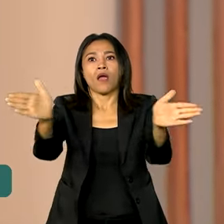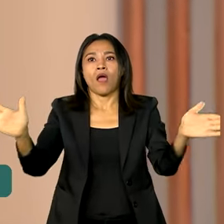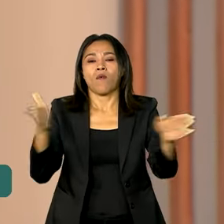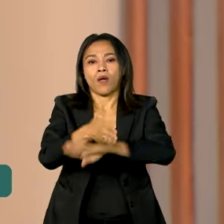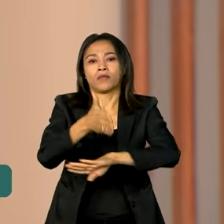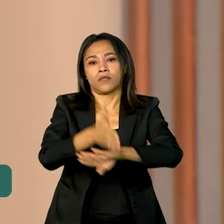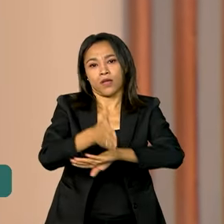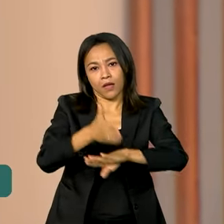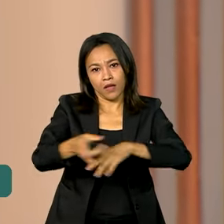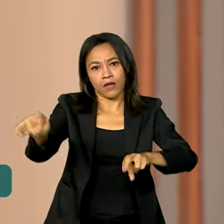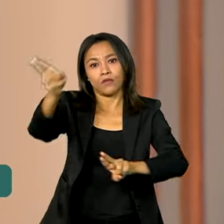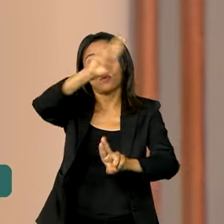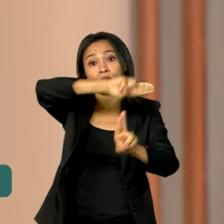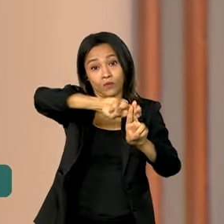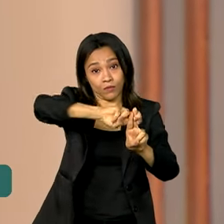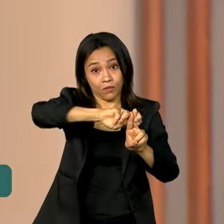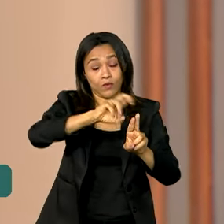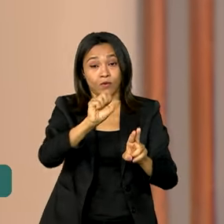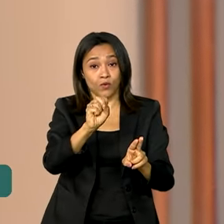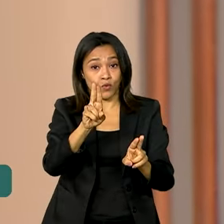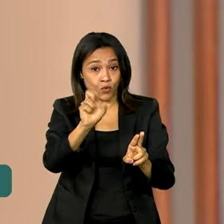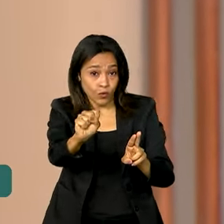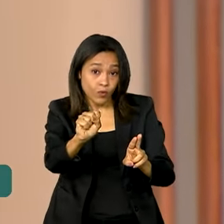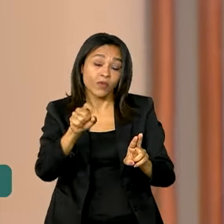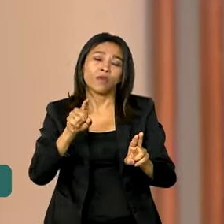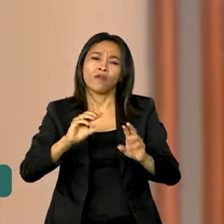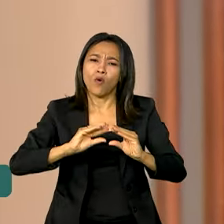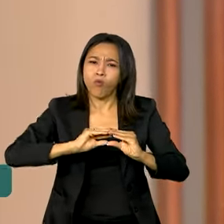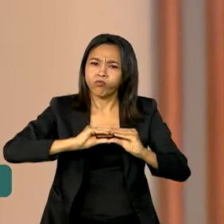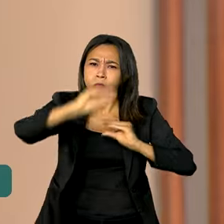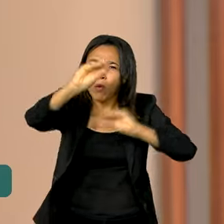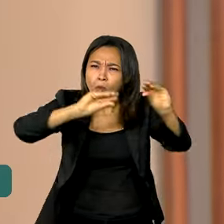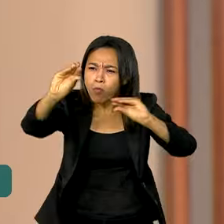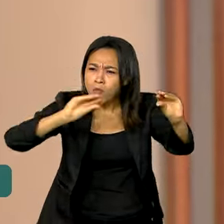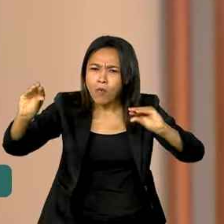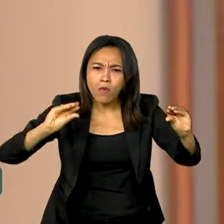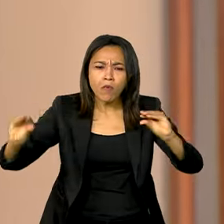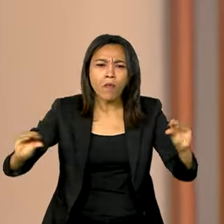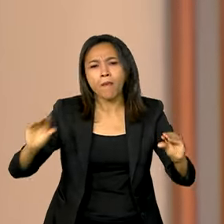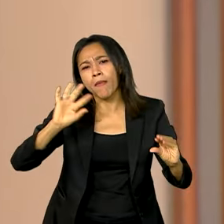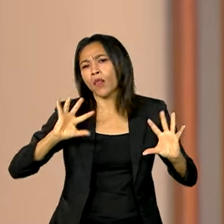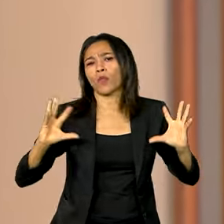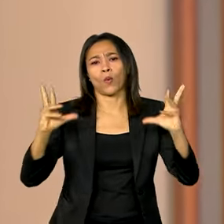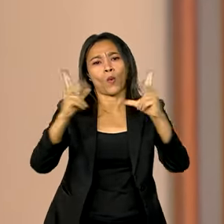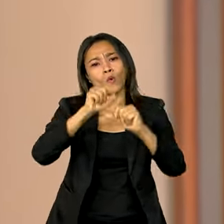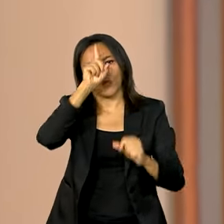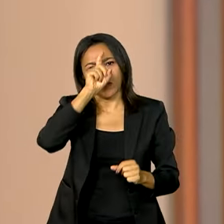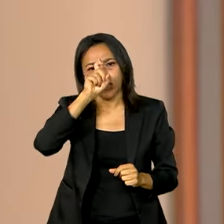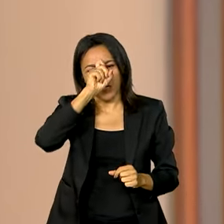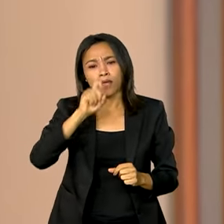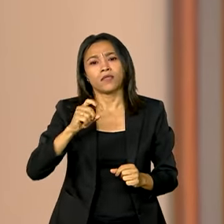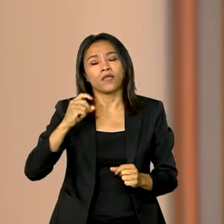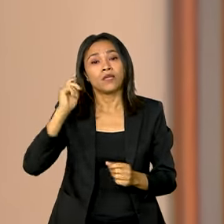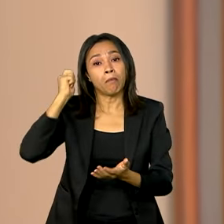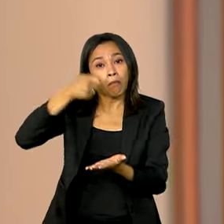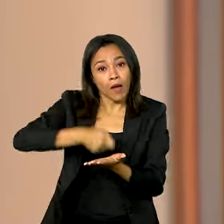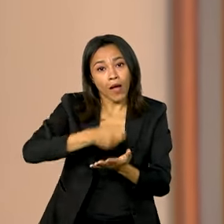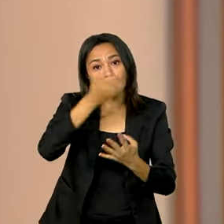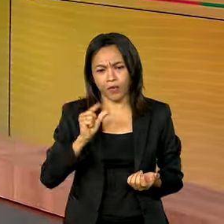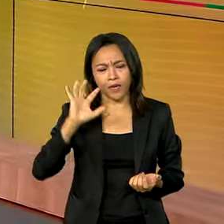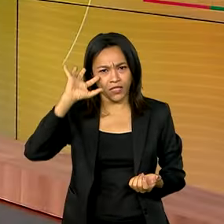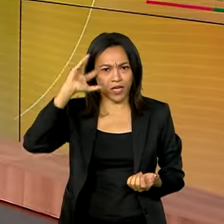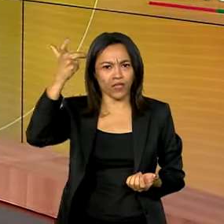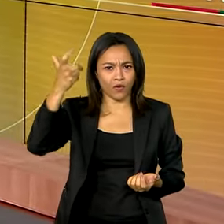Sistema Único de Saúde, em todo o país. Os recursos vão para todas as unidades da Federação e serão pagos em parcela única.